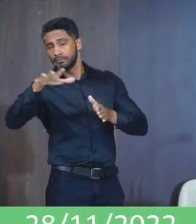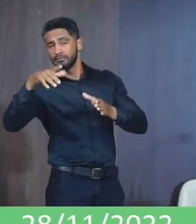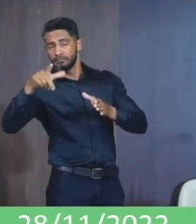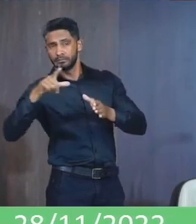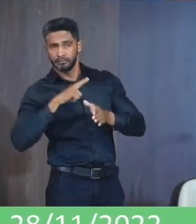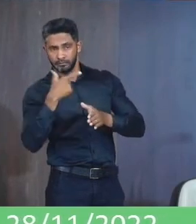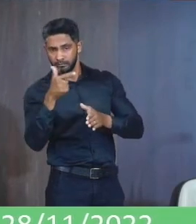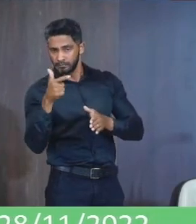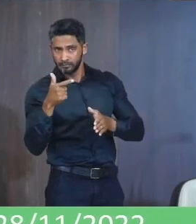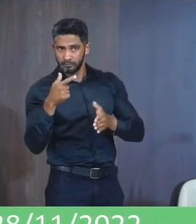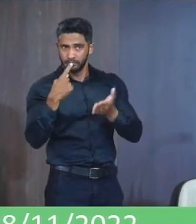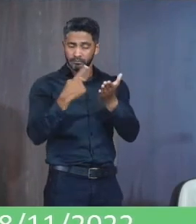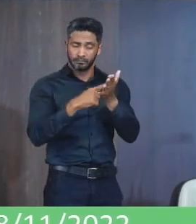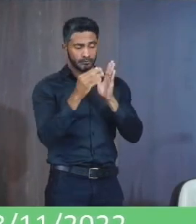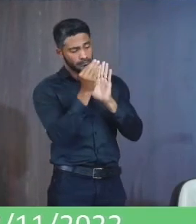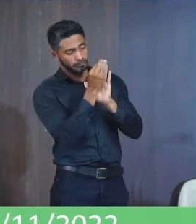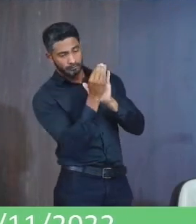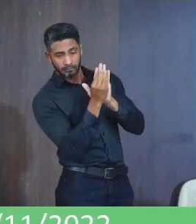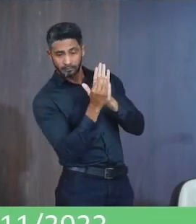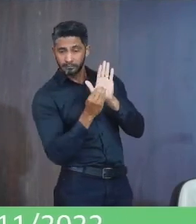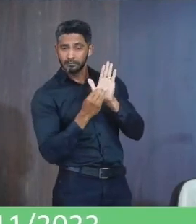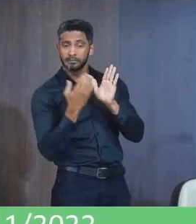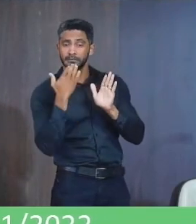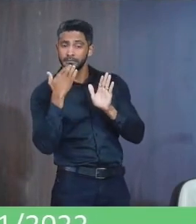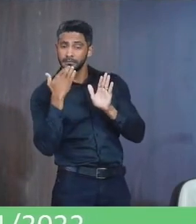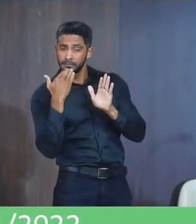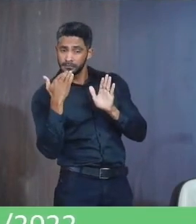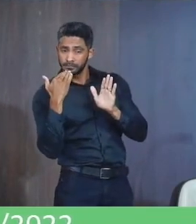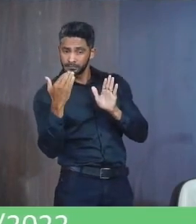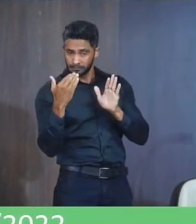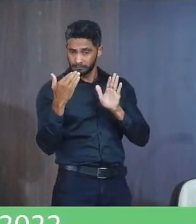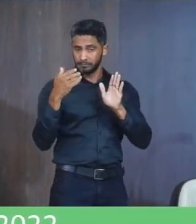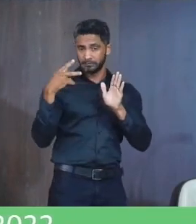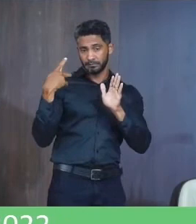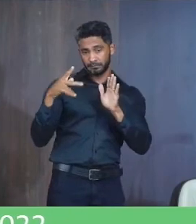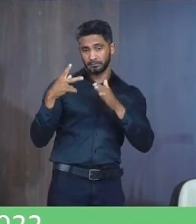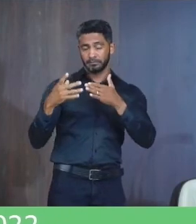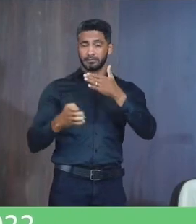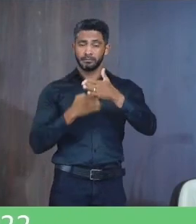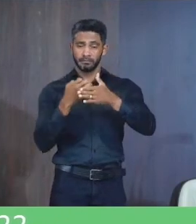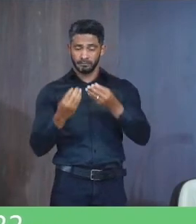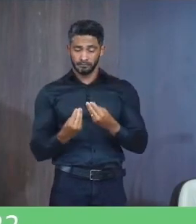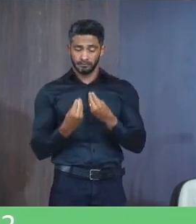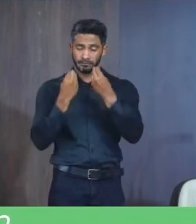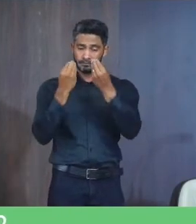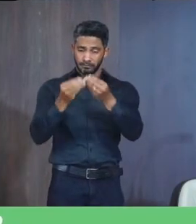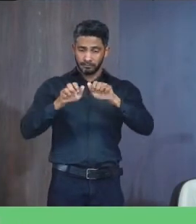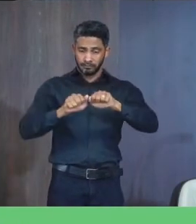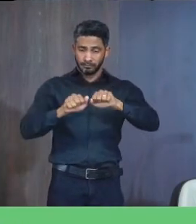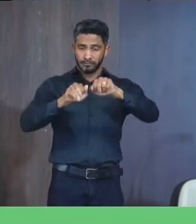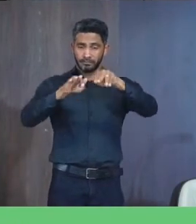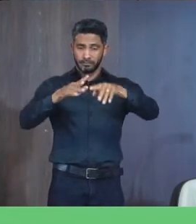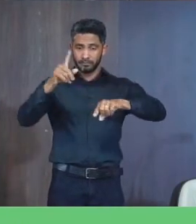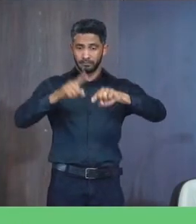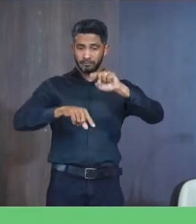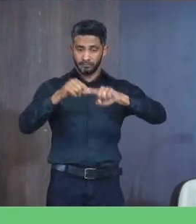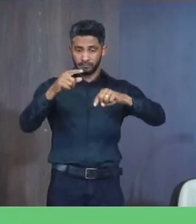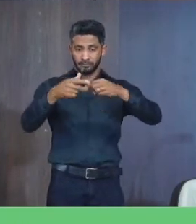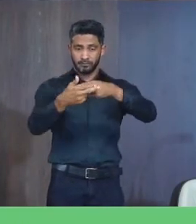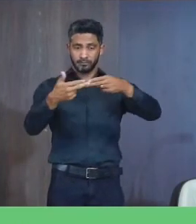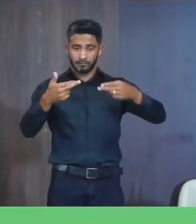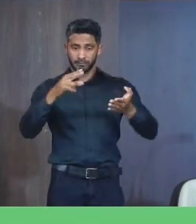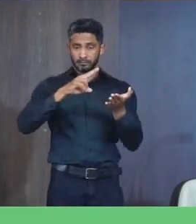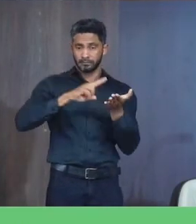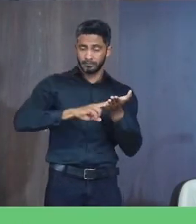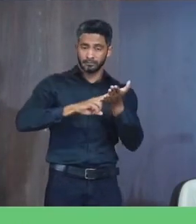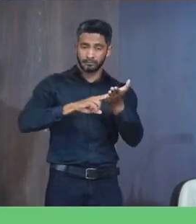que não estiverem Cumprido totalmente As condições Regulamentares Estabelecidas Para a implantação Da distribuição Domiciliária No caso